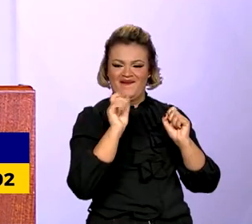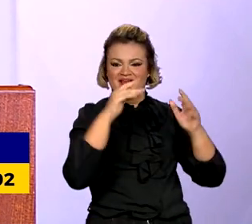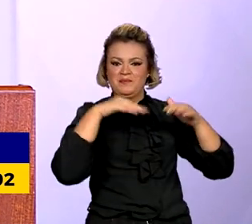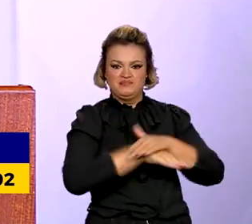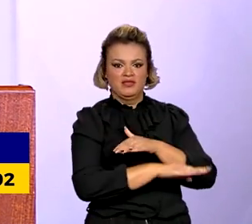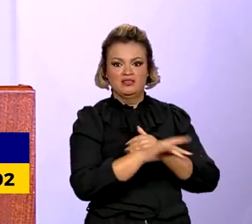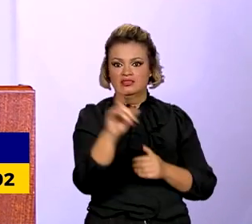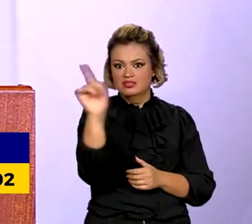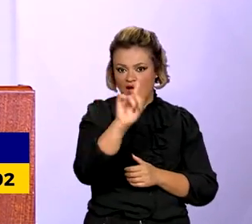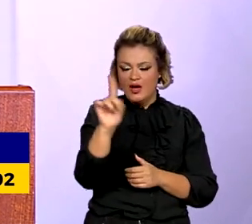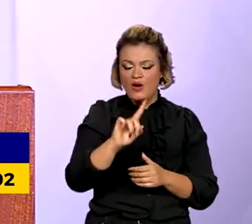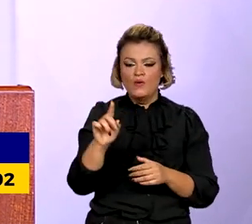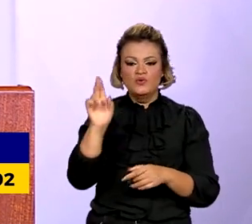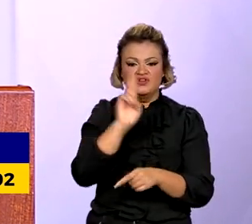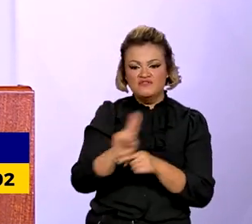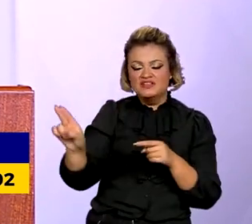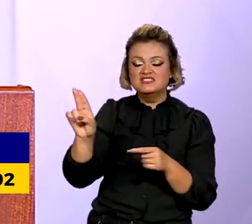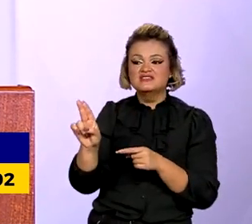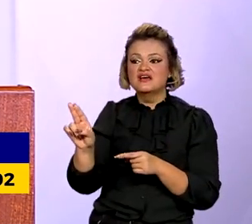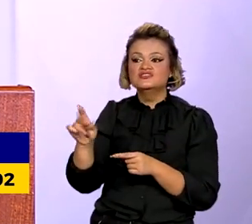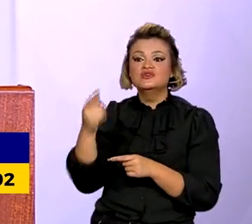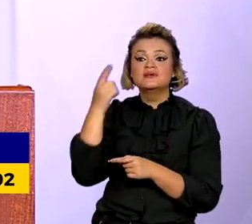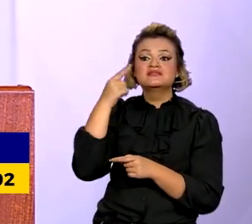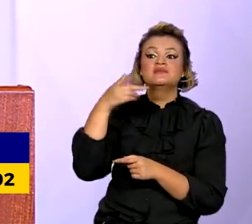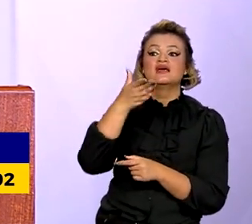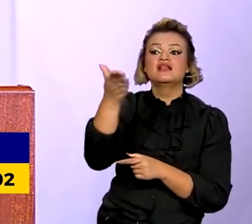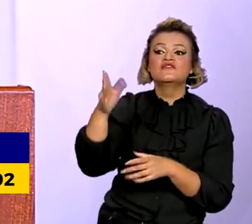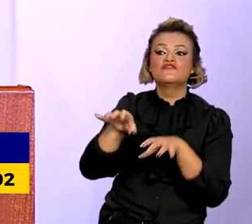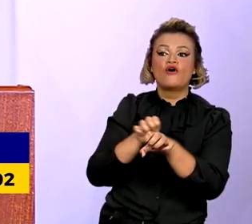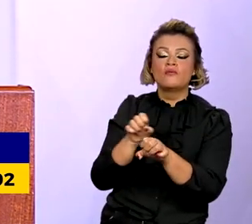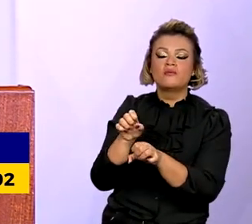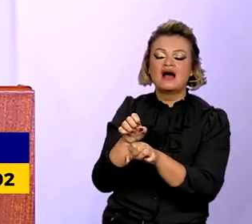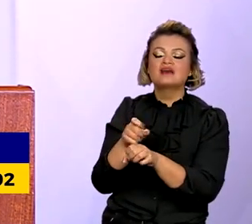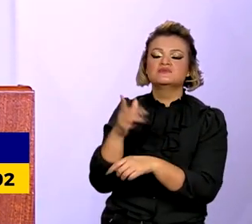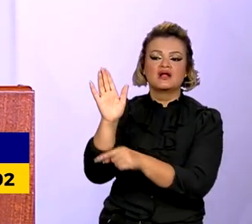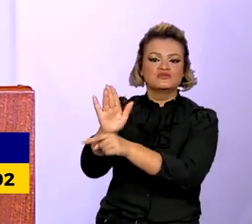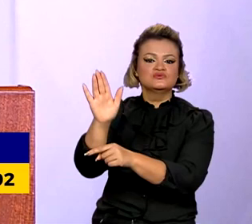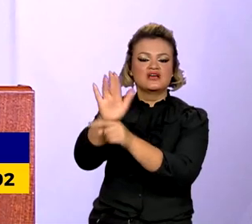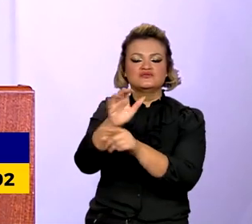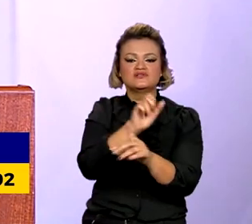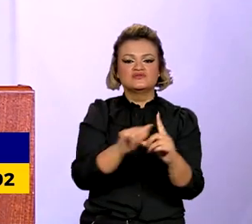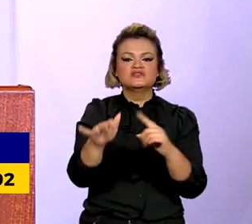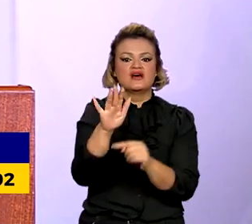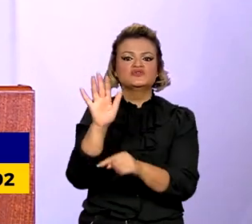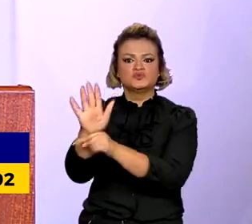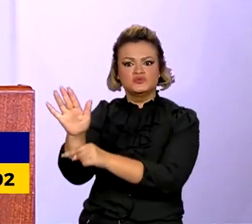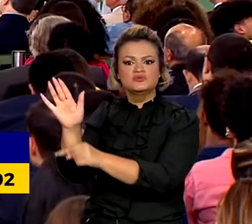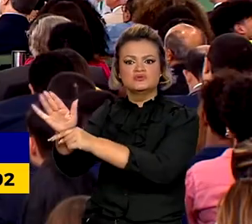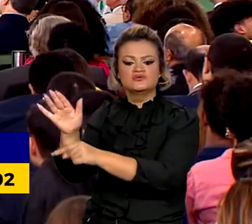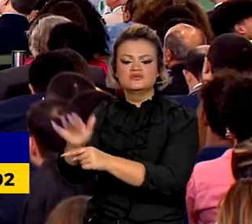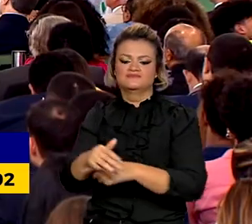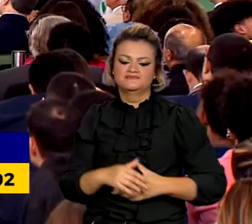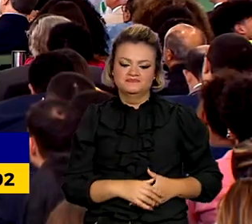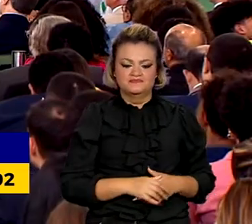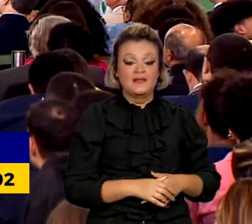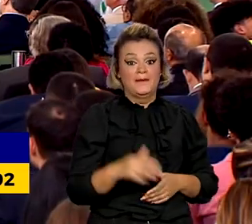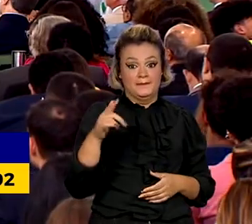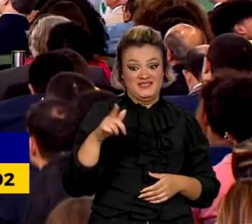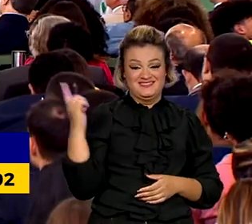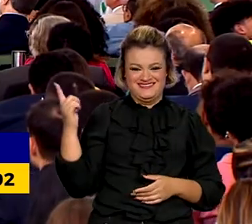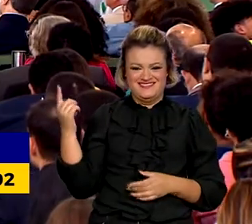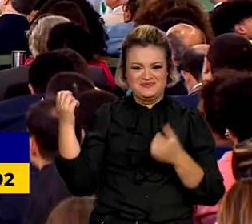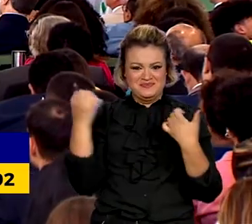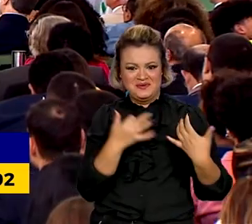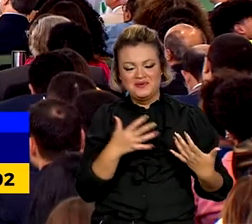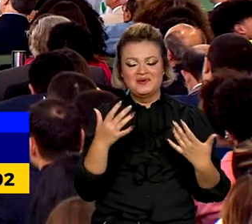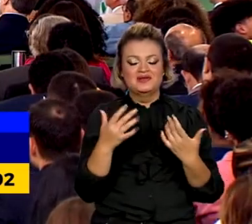universidade não é só para fazer tese e os problemas sociais. É para ajudar a resolver os problemas sociais. Lula também voltou a